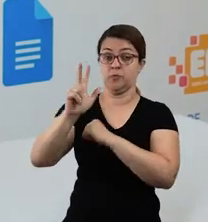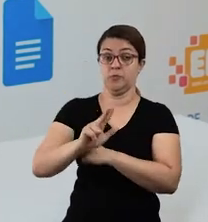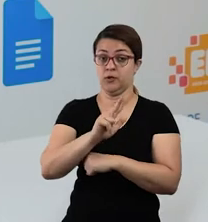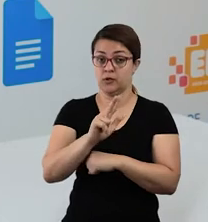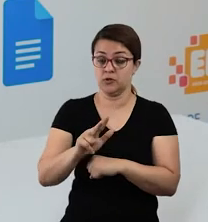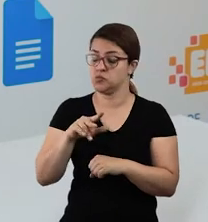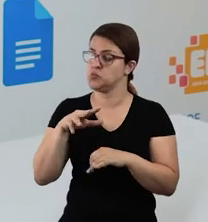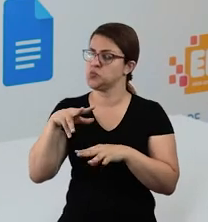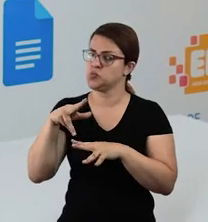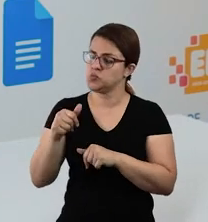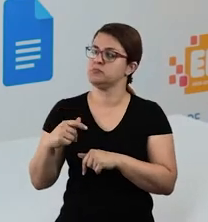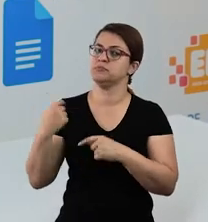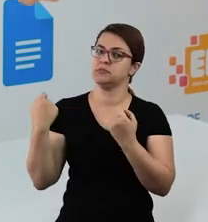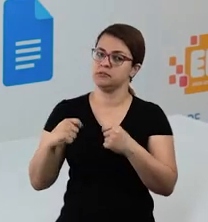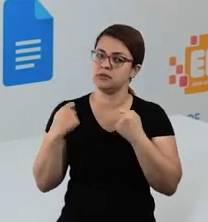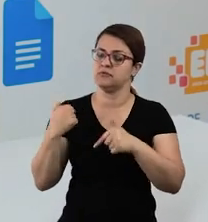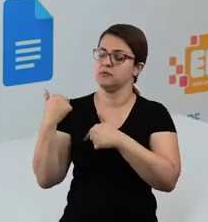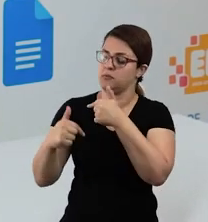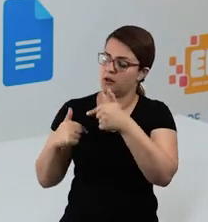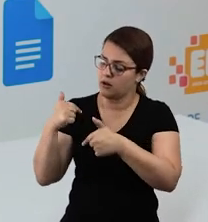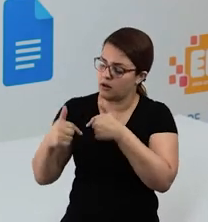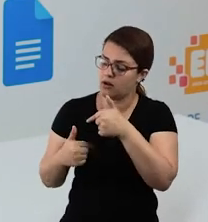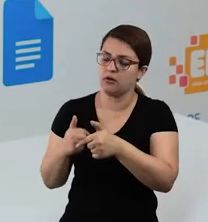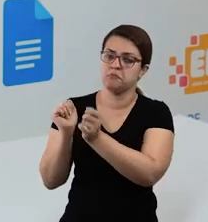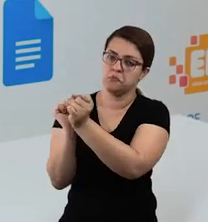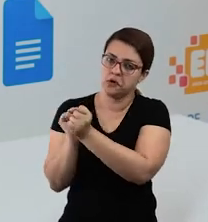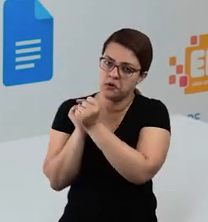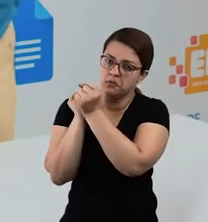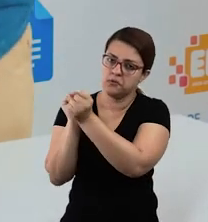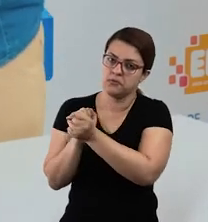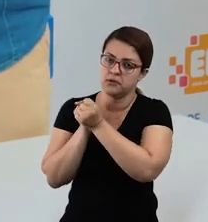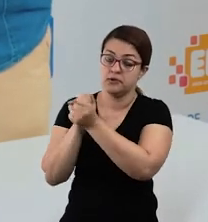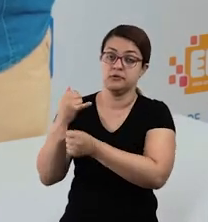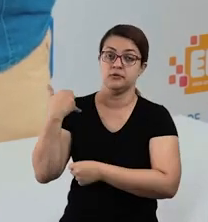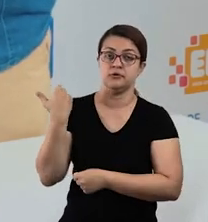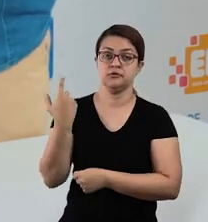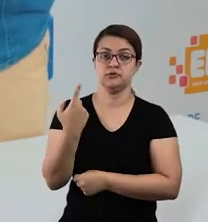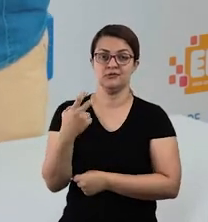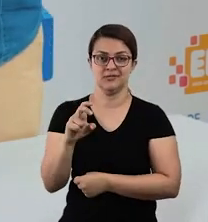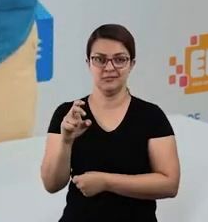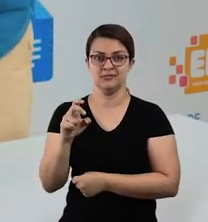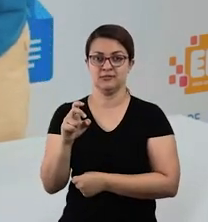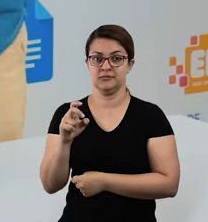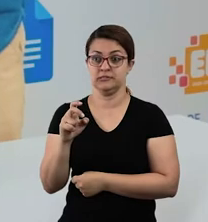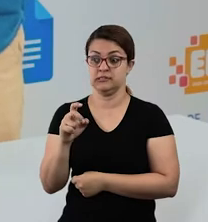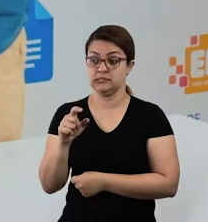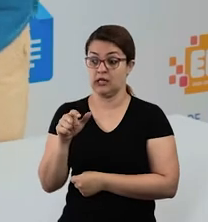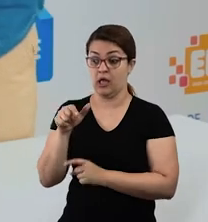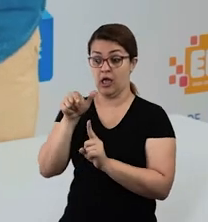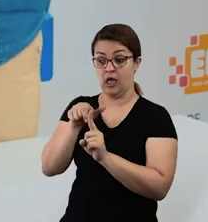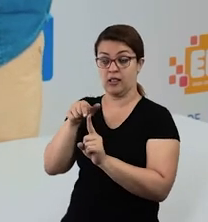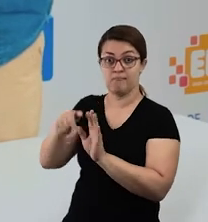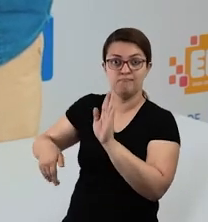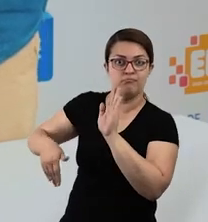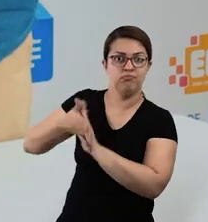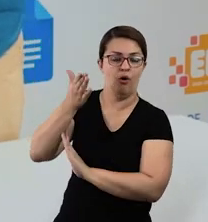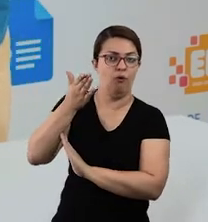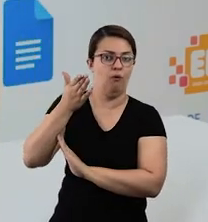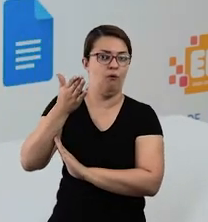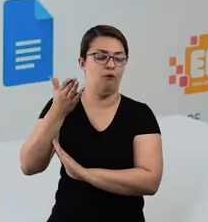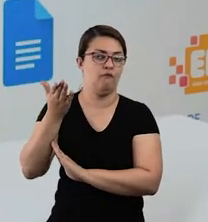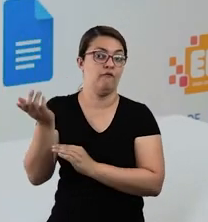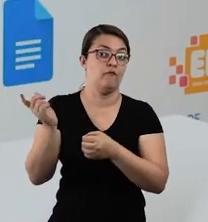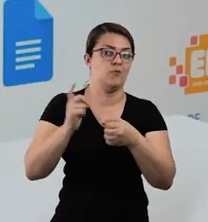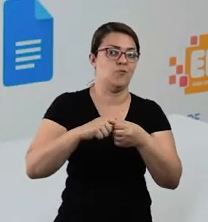ele ensinando, ele tendo que trabalhar, certo? Ele sendo escravizado. Aos 15 anos, ele conseguiu fugir. Ele voltou para o